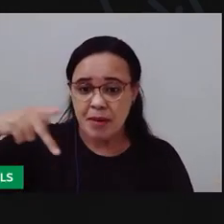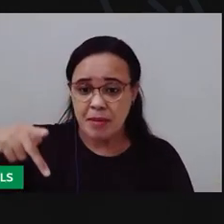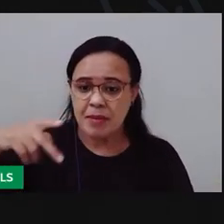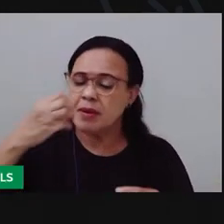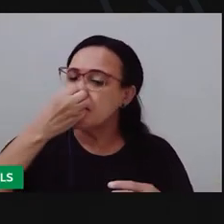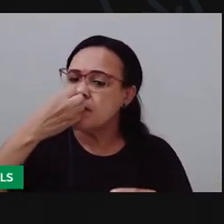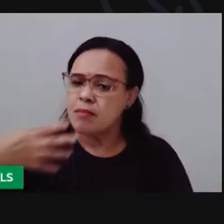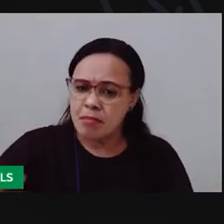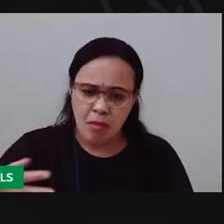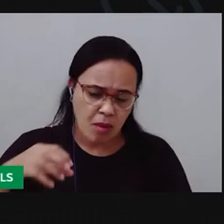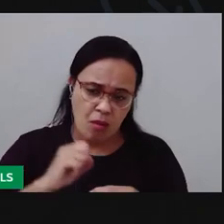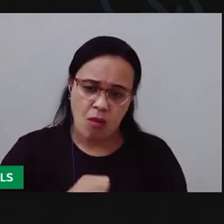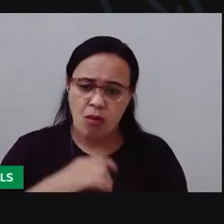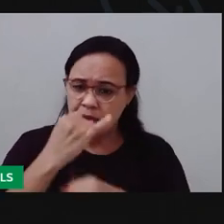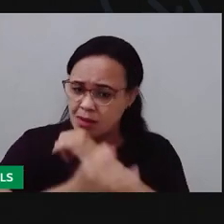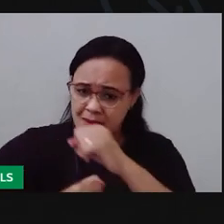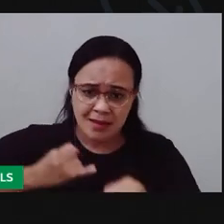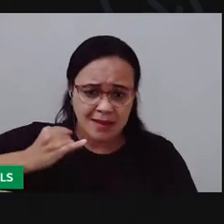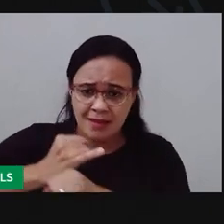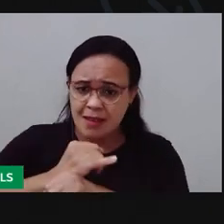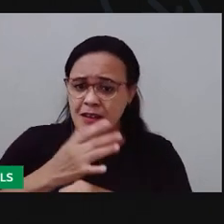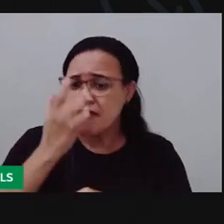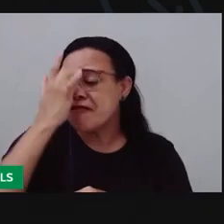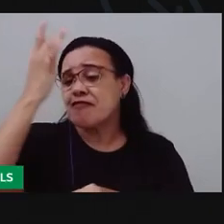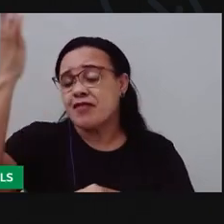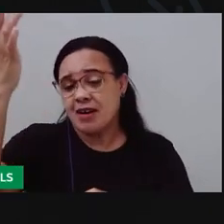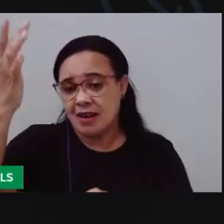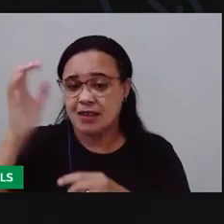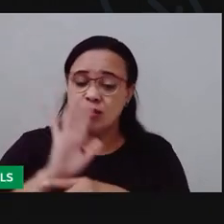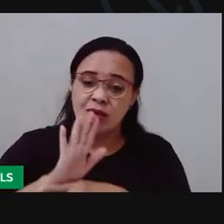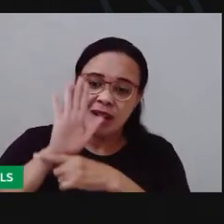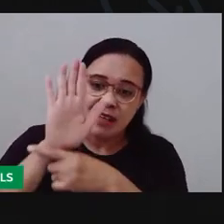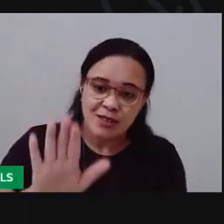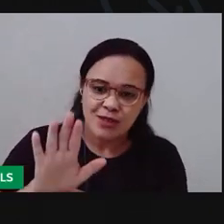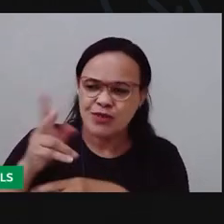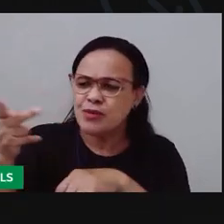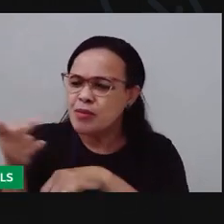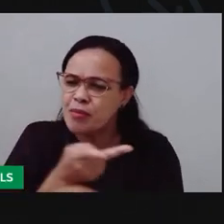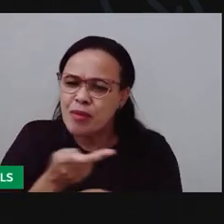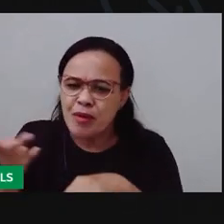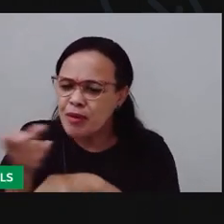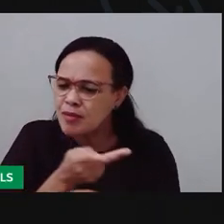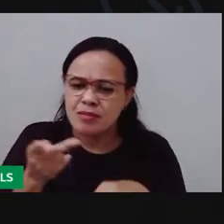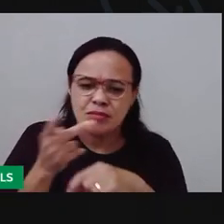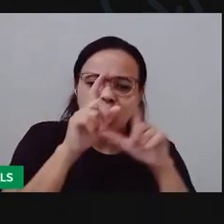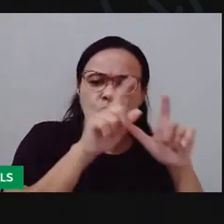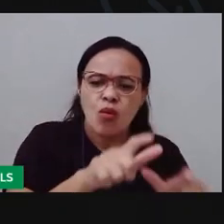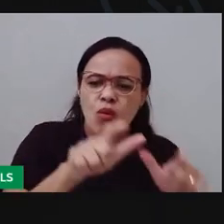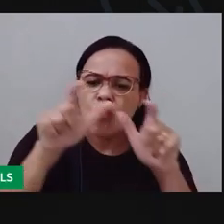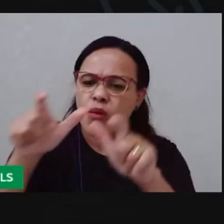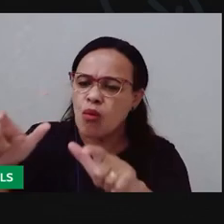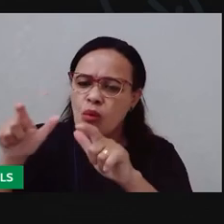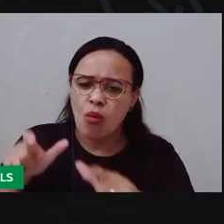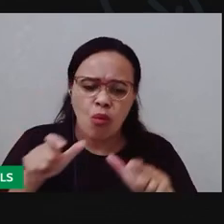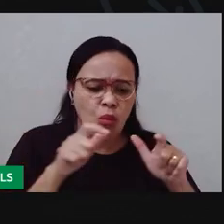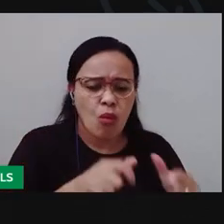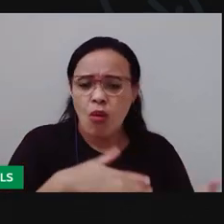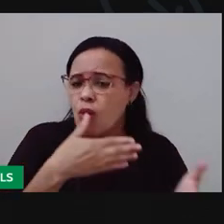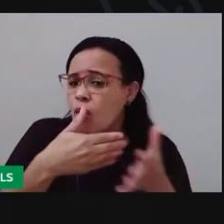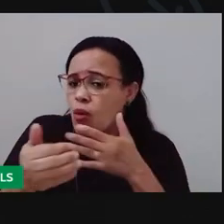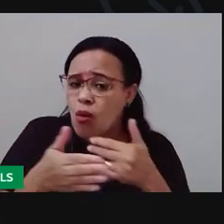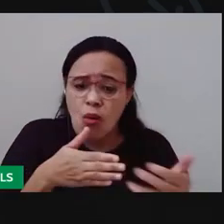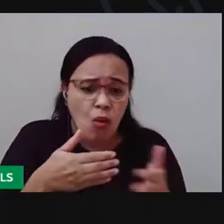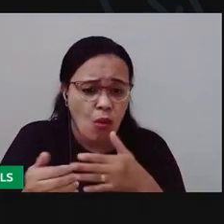aí para você fazer a a busca de locais diferentes e ver de